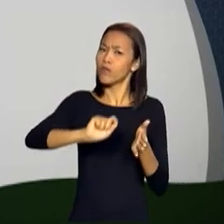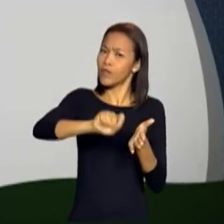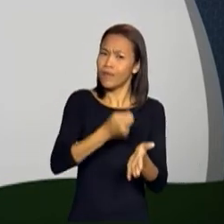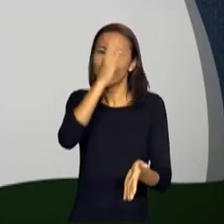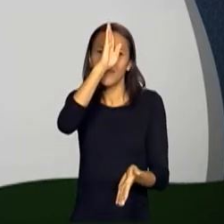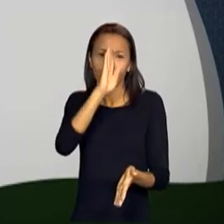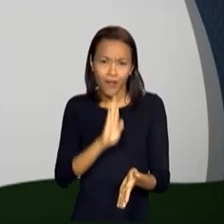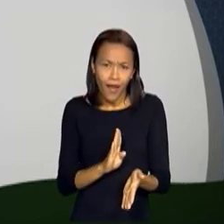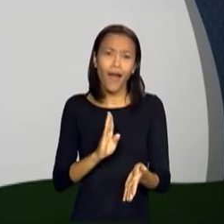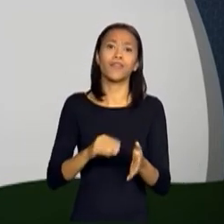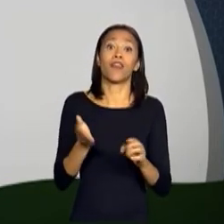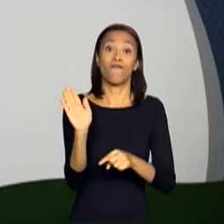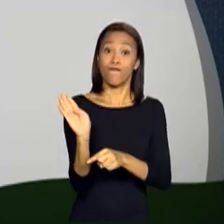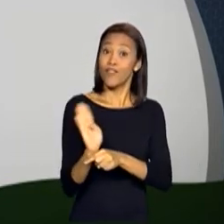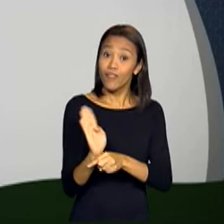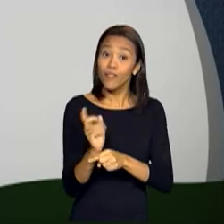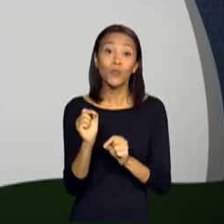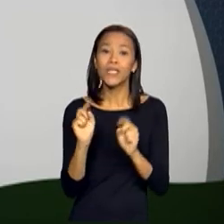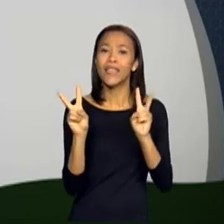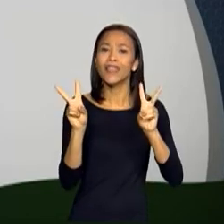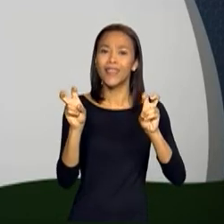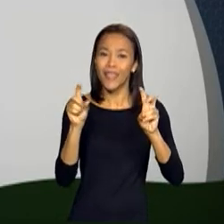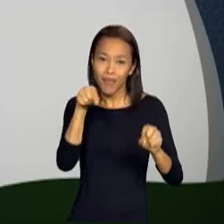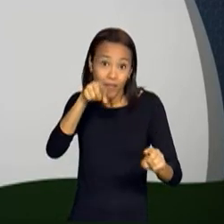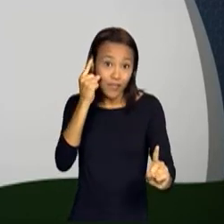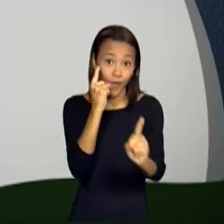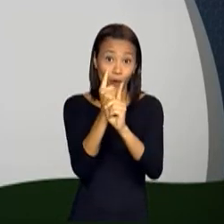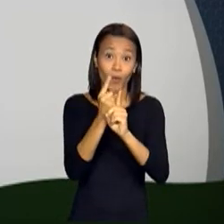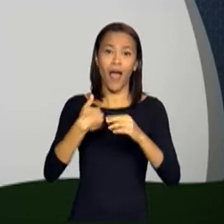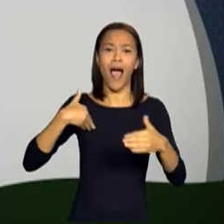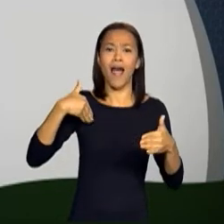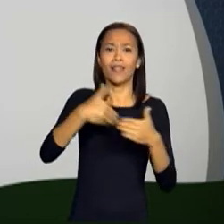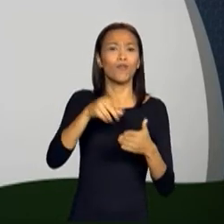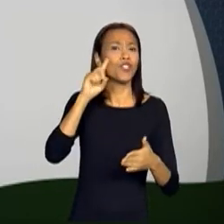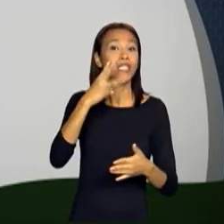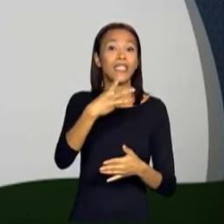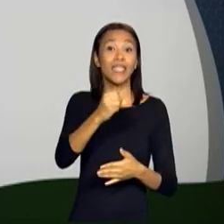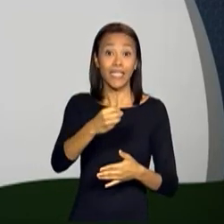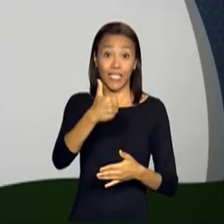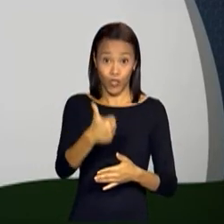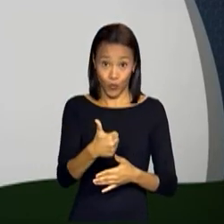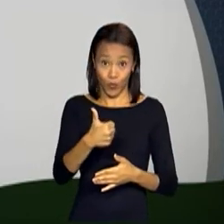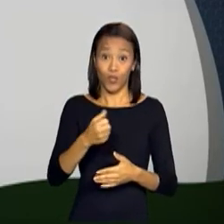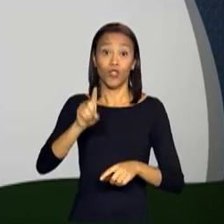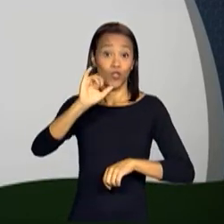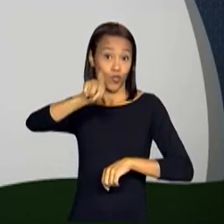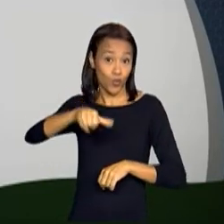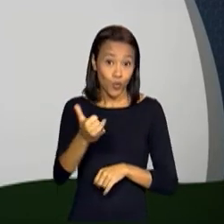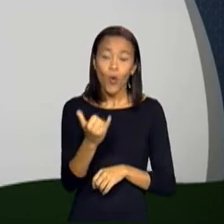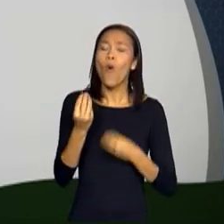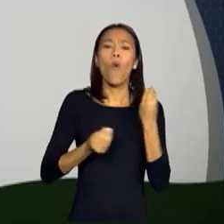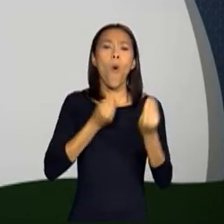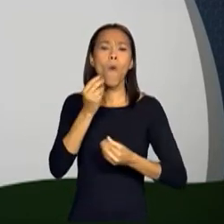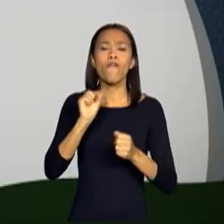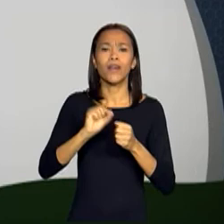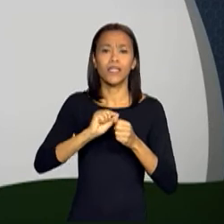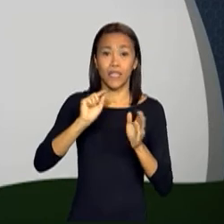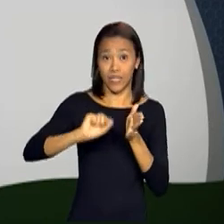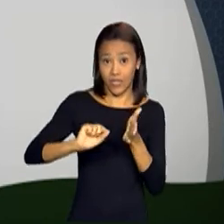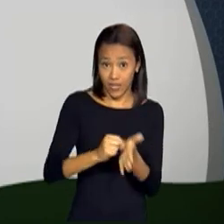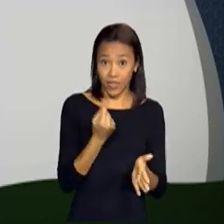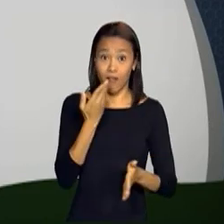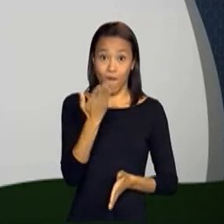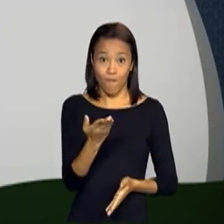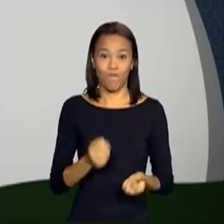gratuitamente vídeos sobre o tema do festival até o dia 31 de julho. Saiba como fazer a inscrição na